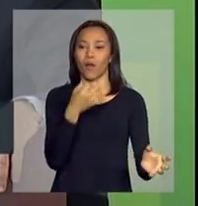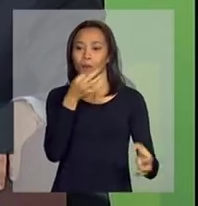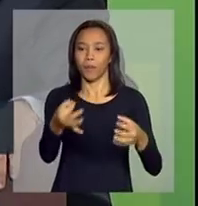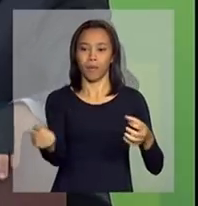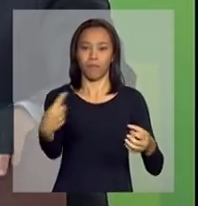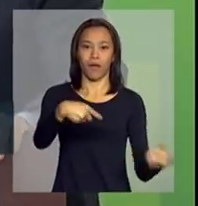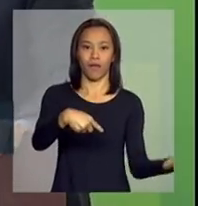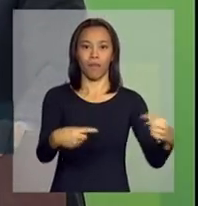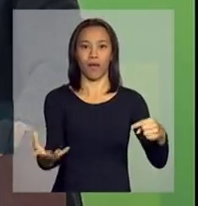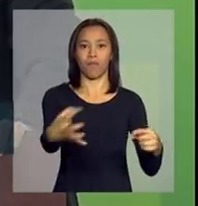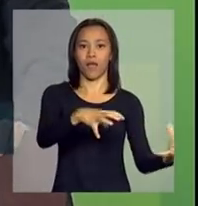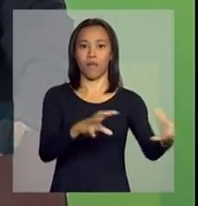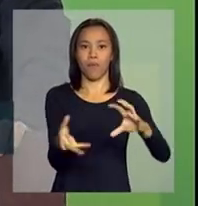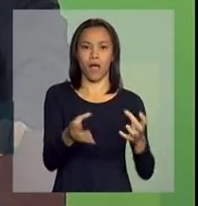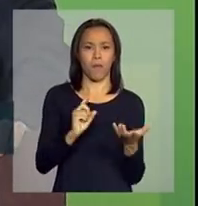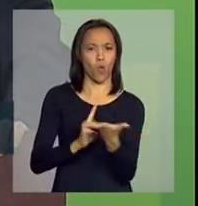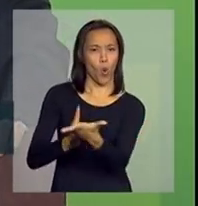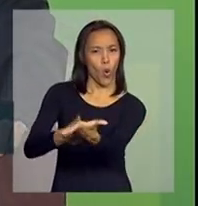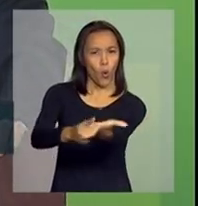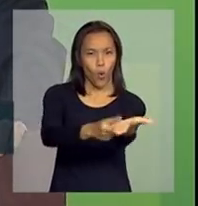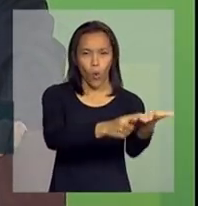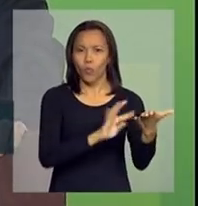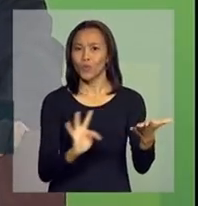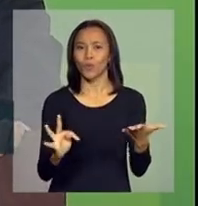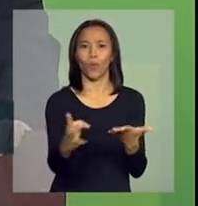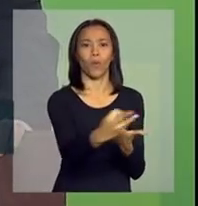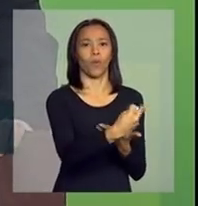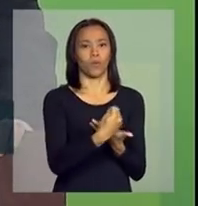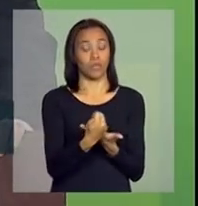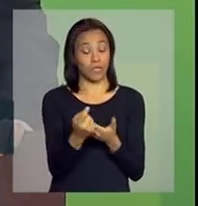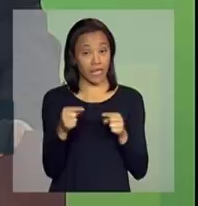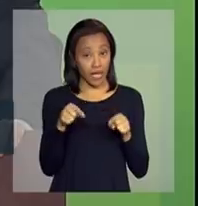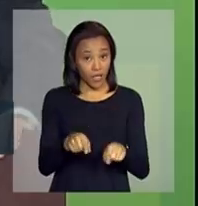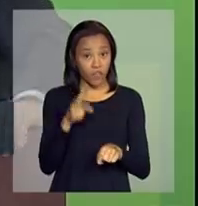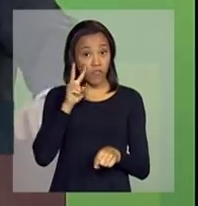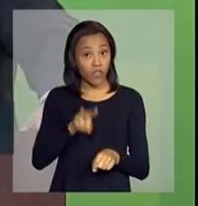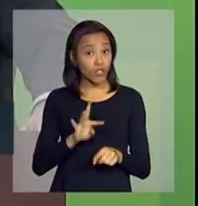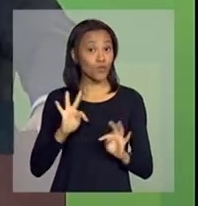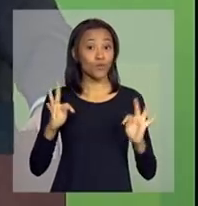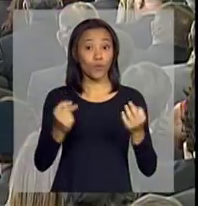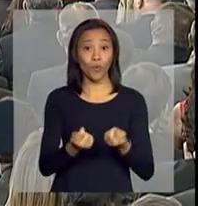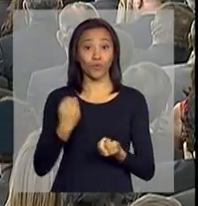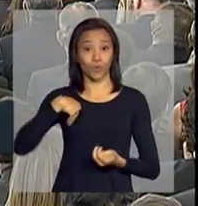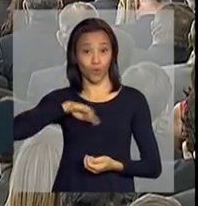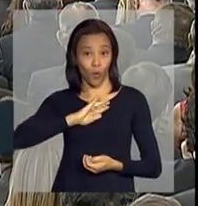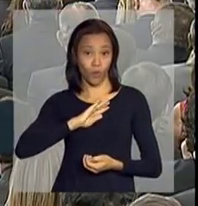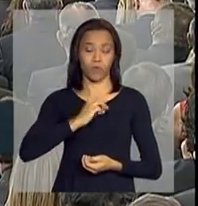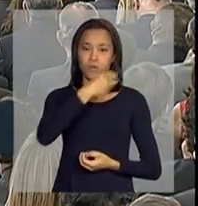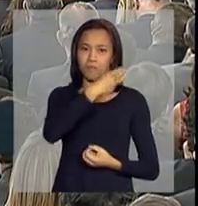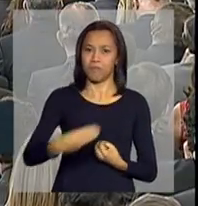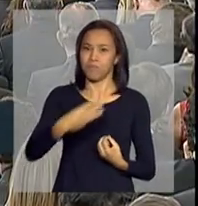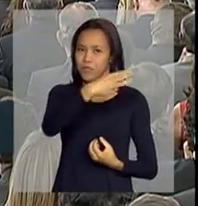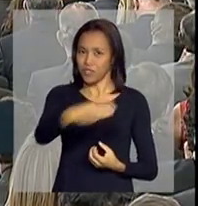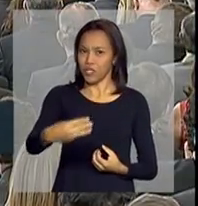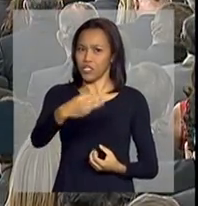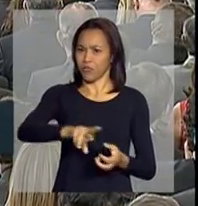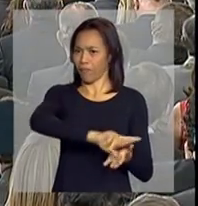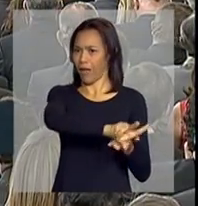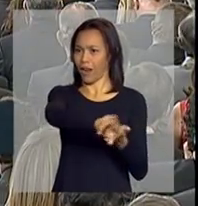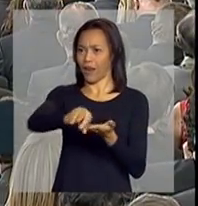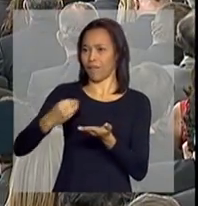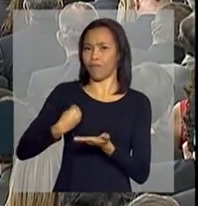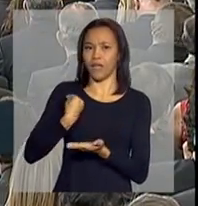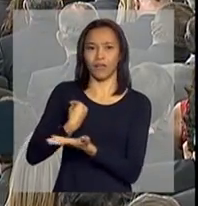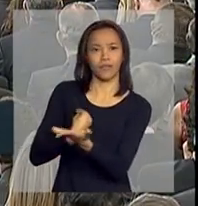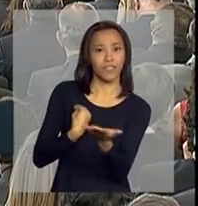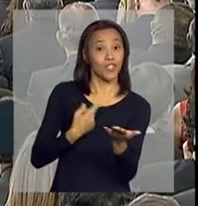É um ministério de articulação. E aqui vejo todos os nossos ministros aqui presentes, nós vamos